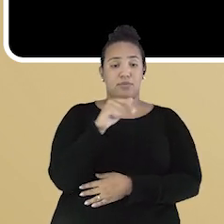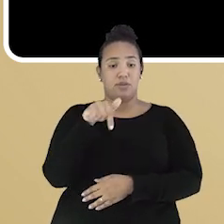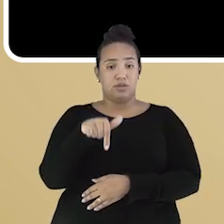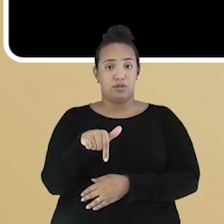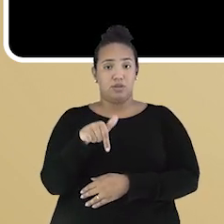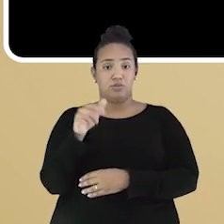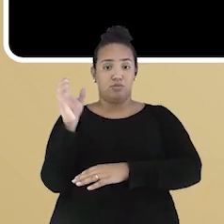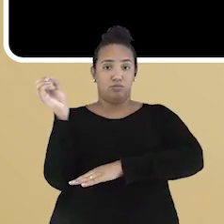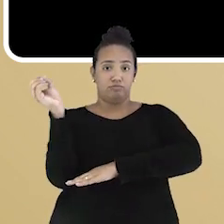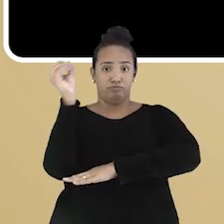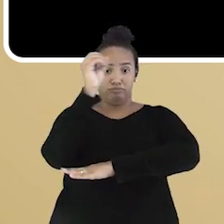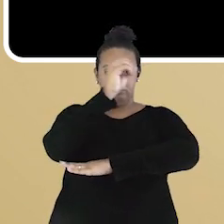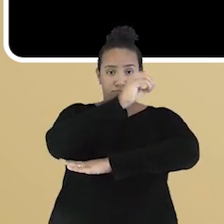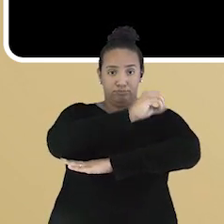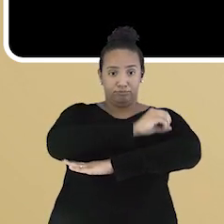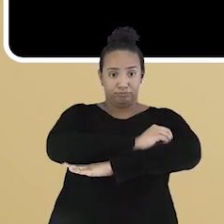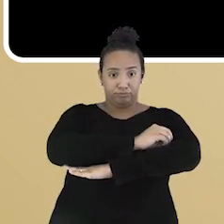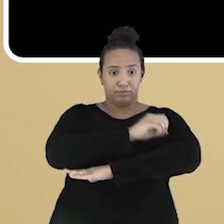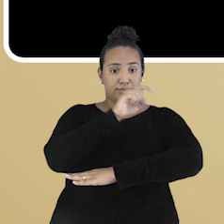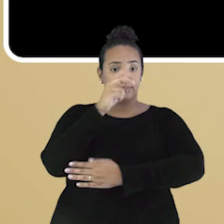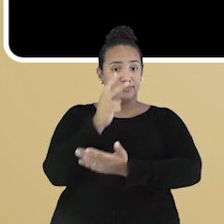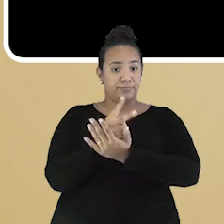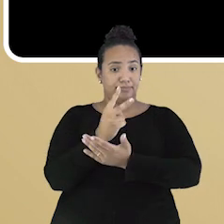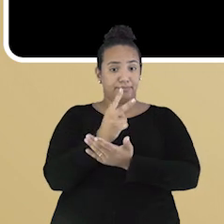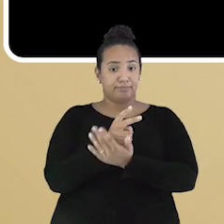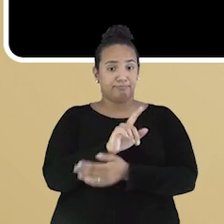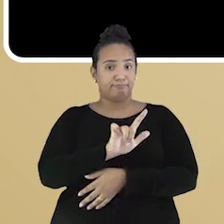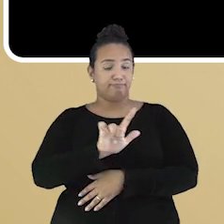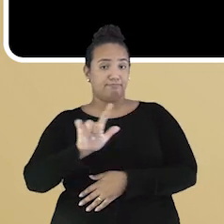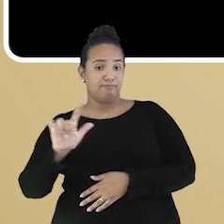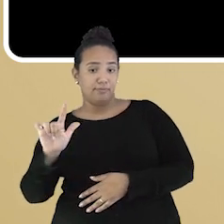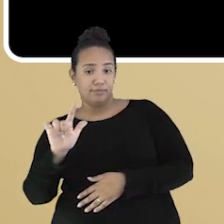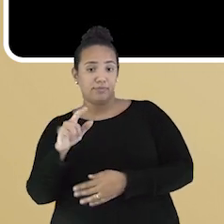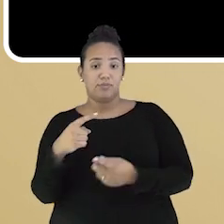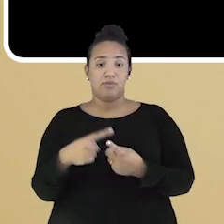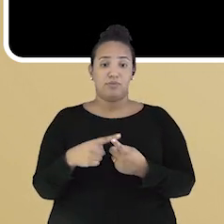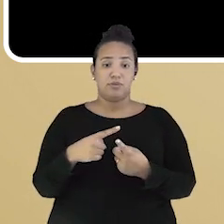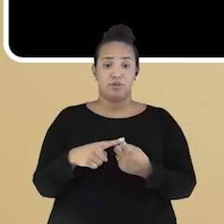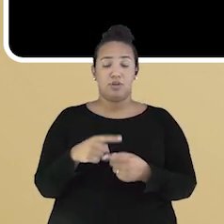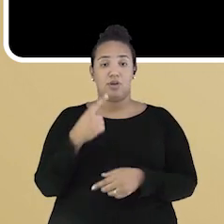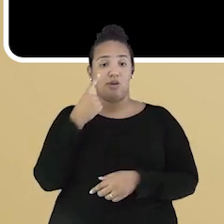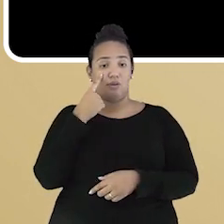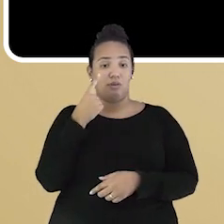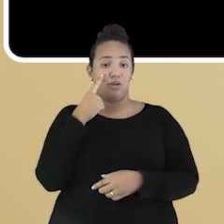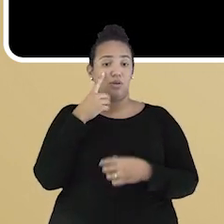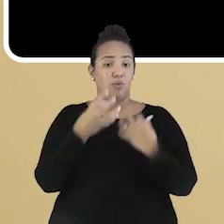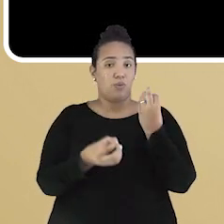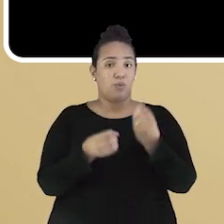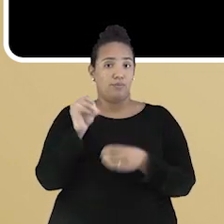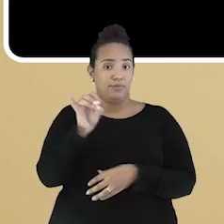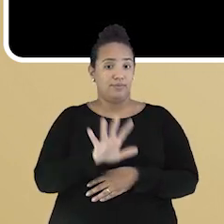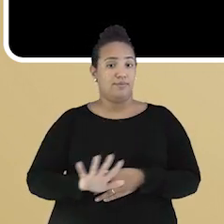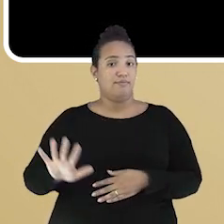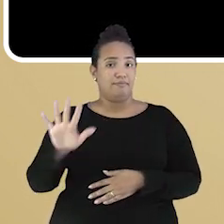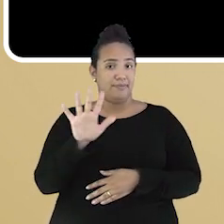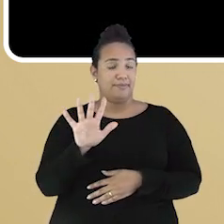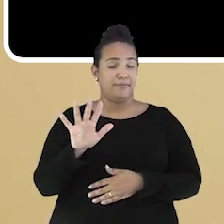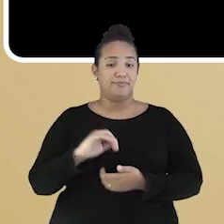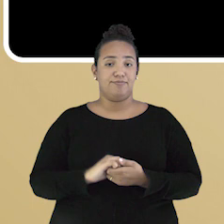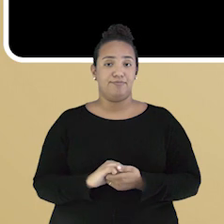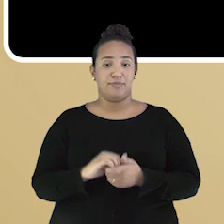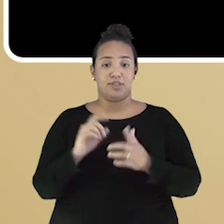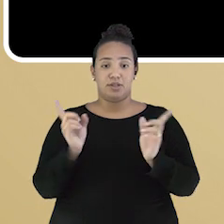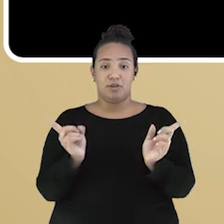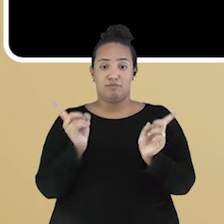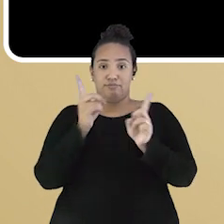instante do pôr do sol sempre estava voltada para o leste, porque ela faz a orientação oposta onde o sol